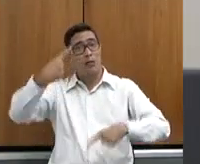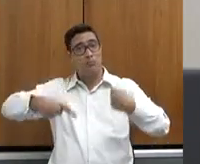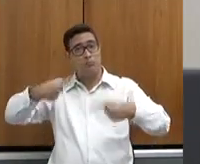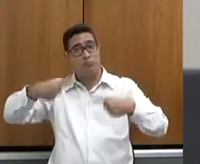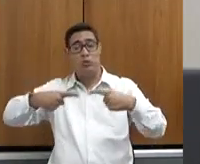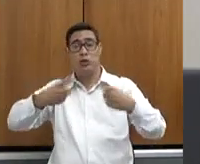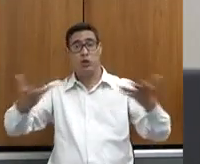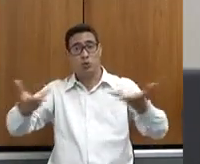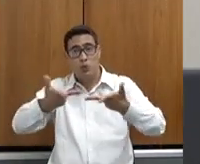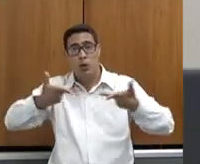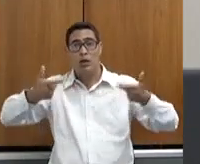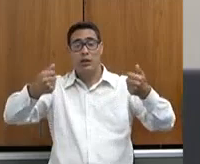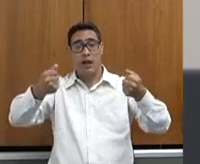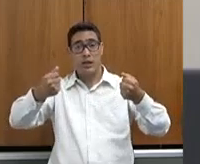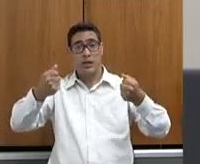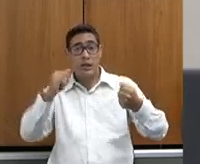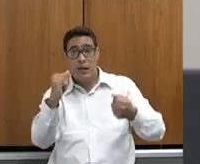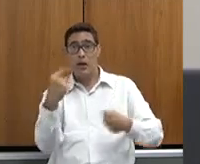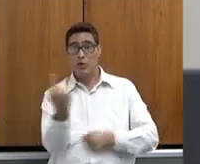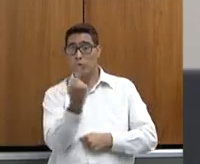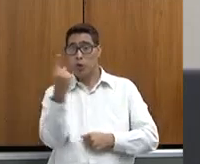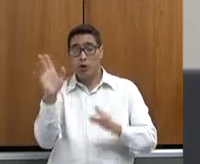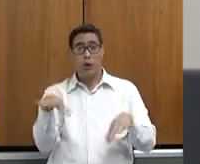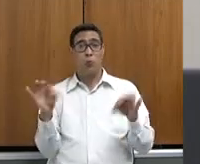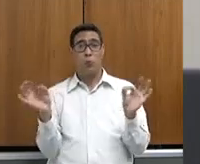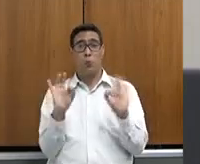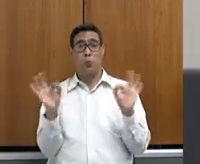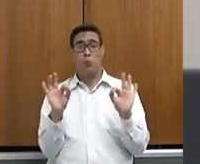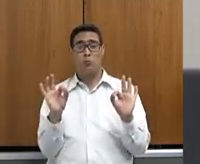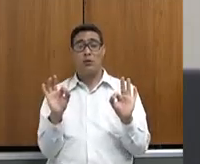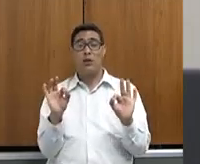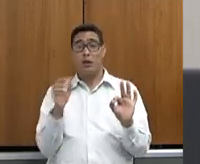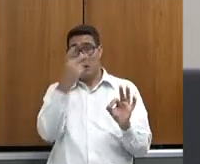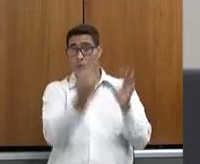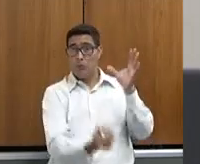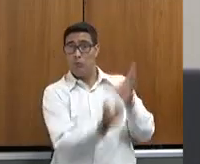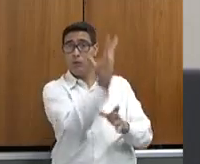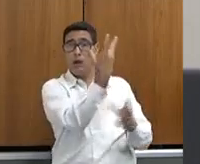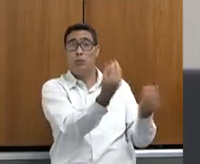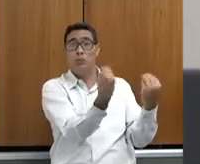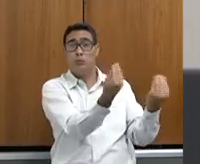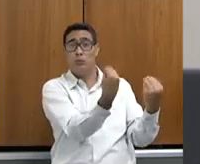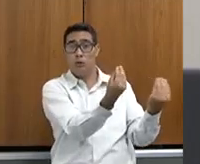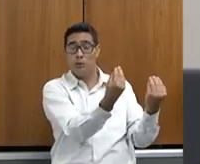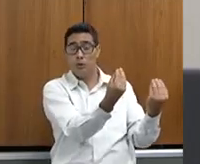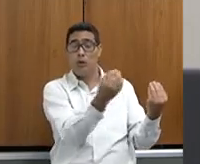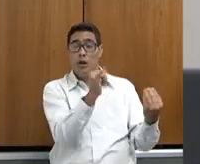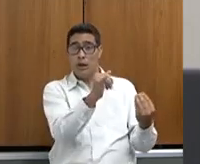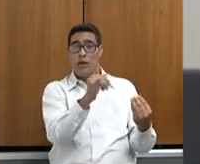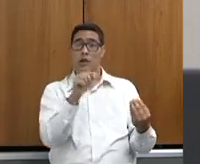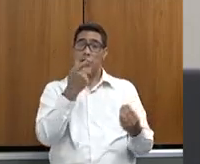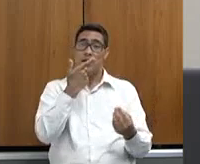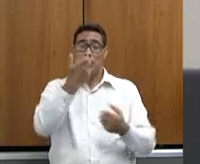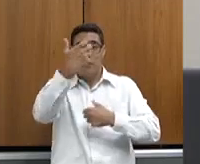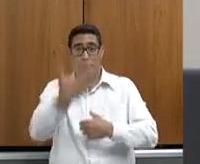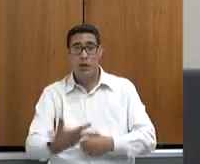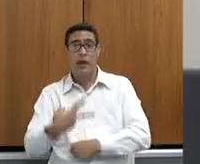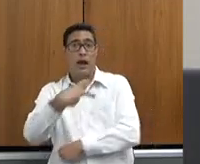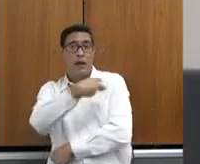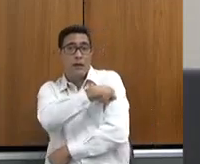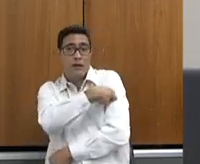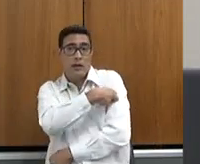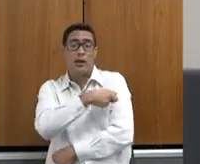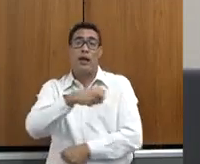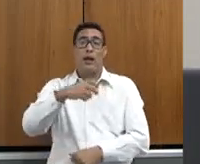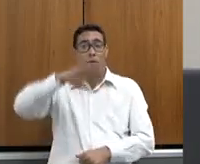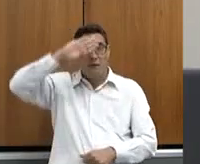desenvolver? Se nós não conseguirmos falar da vacina da febre fitosa, explicando o BEABÁ,